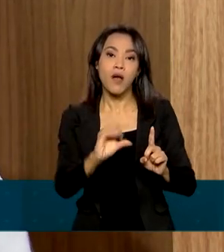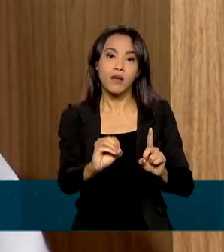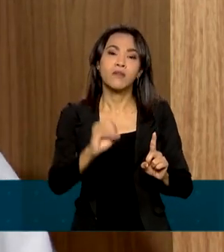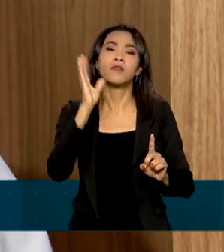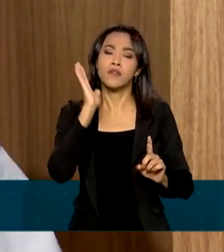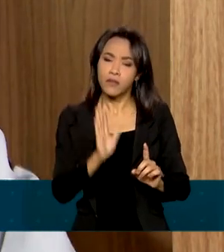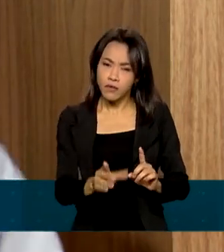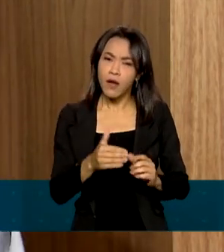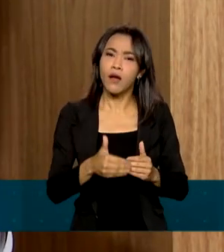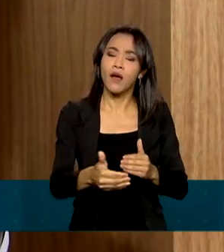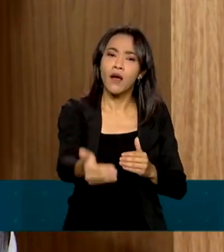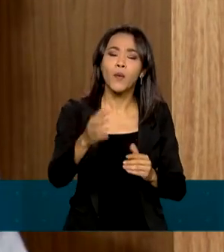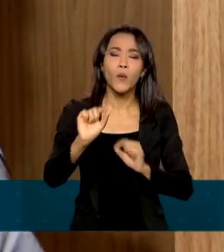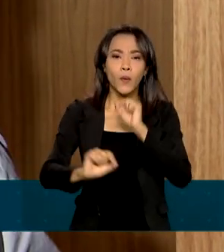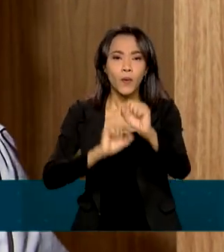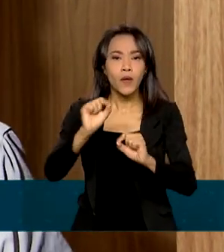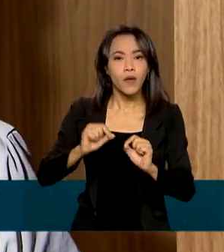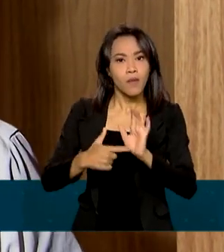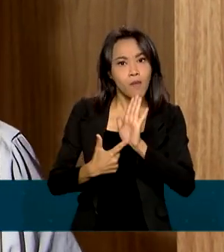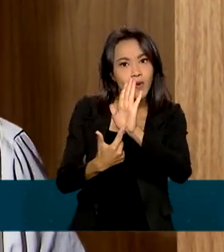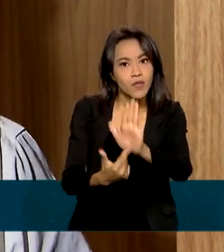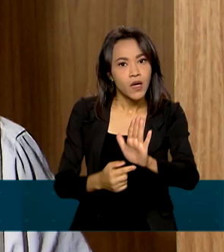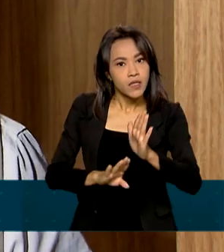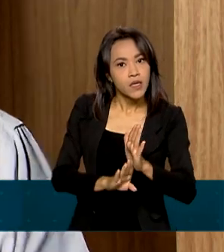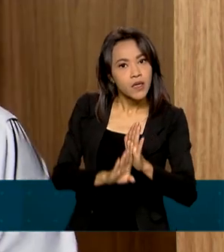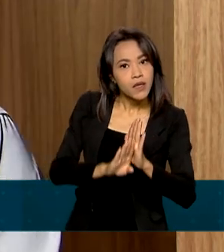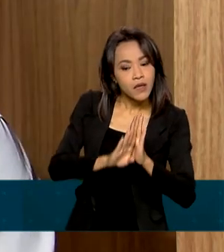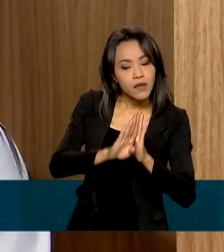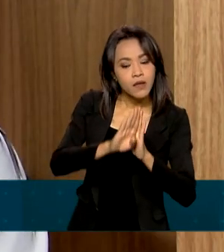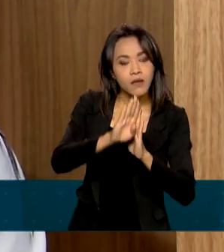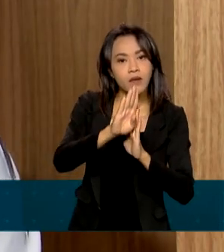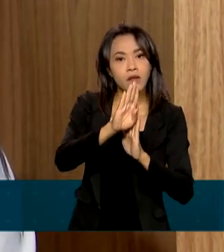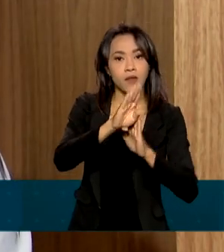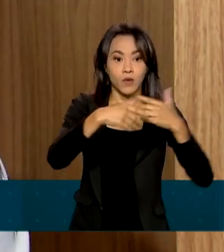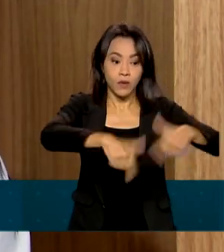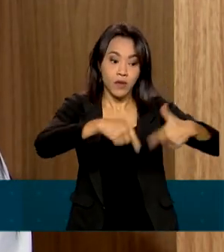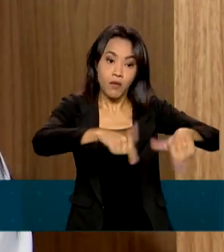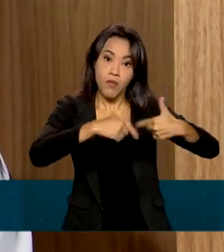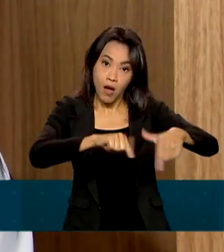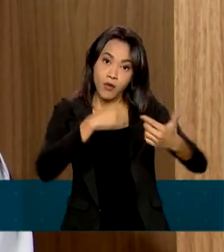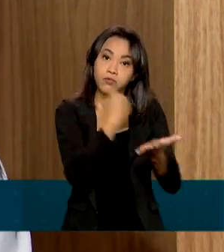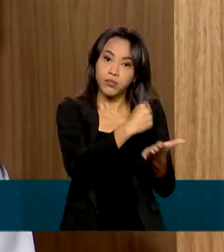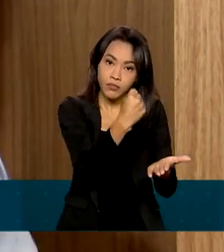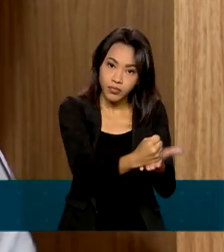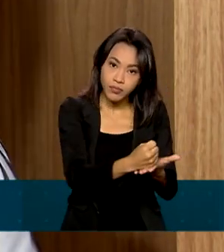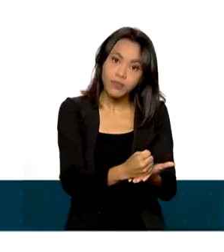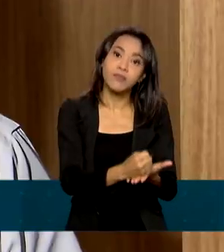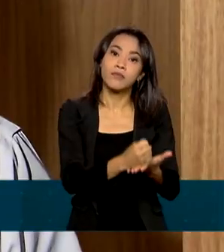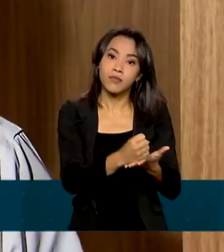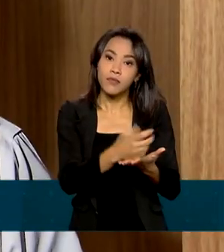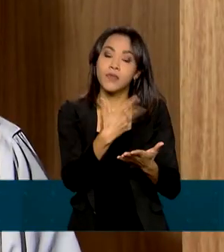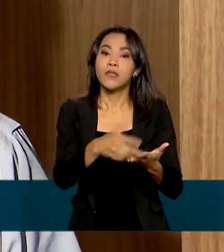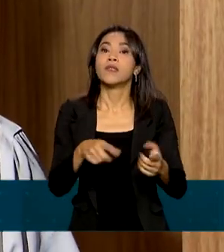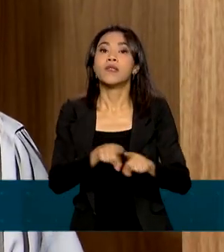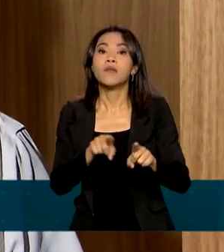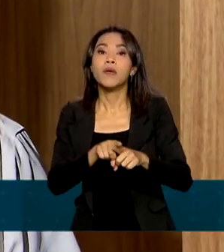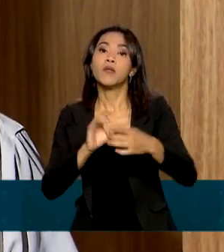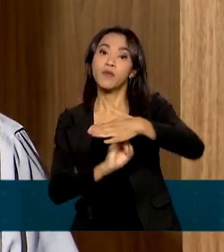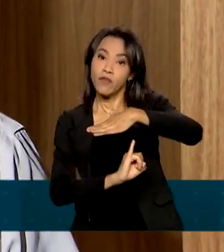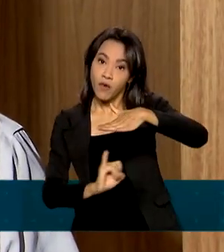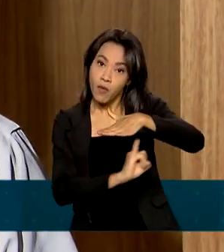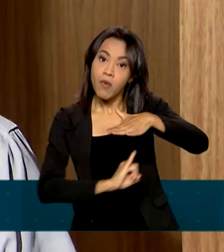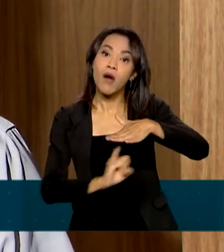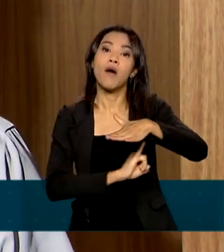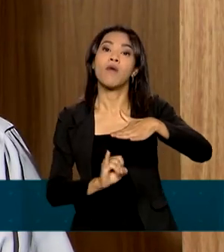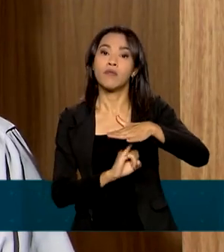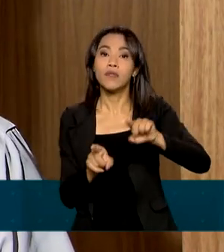rampa de crescimento, tanto do emprego formal, quanto da preocupação que nós temos de